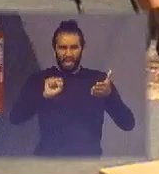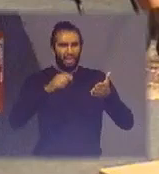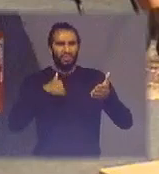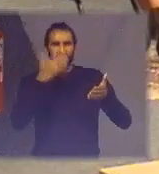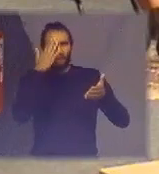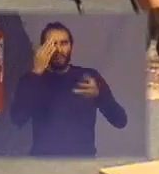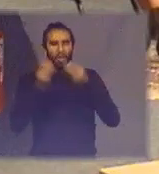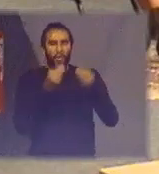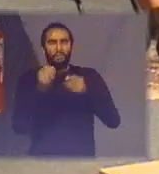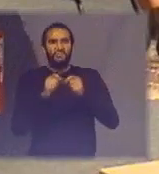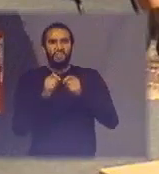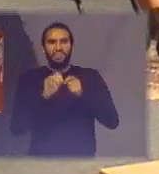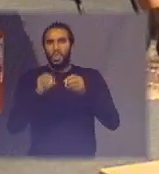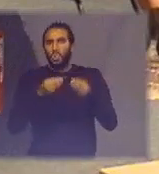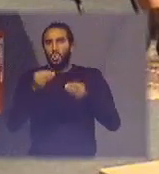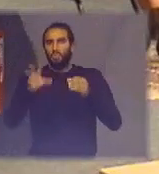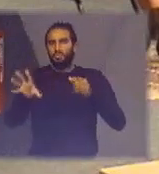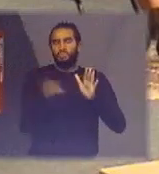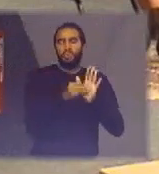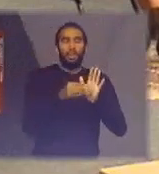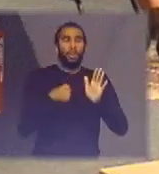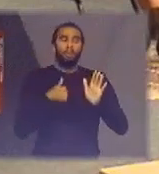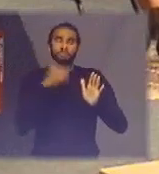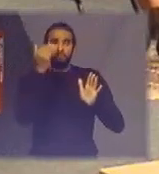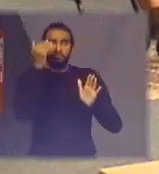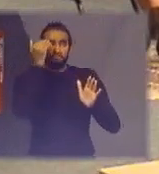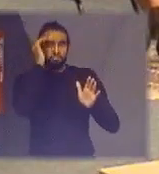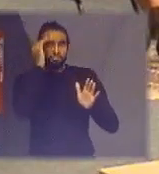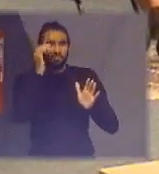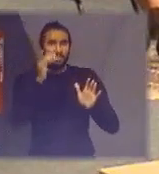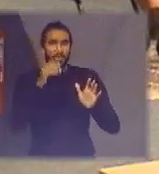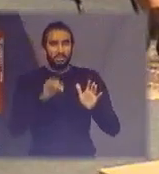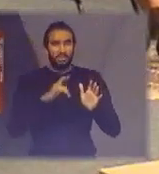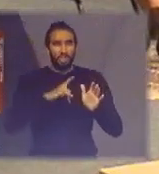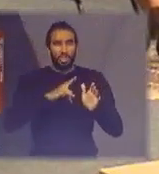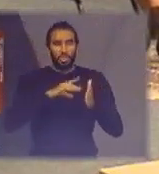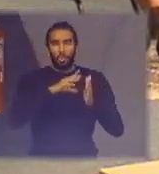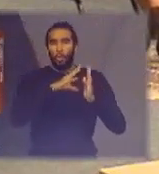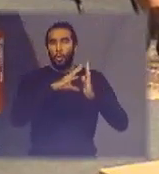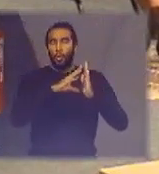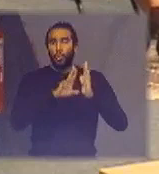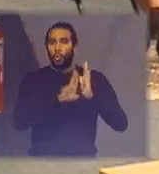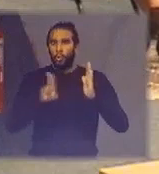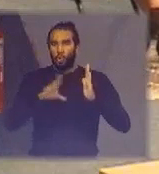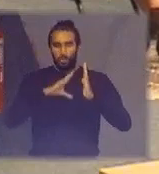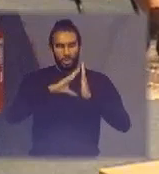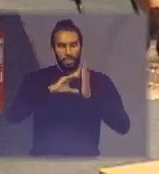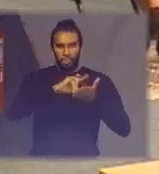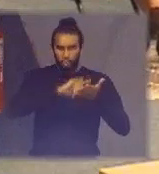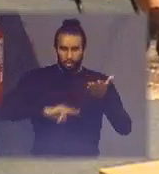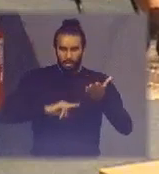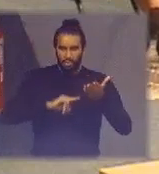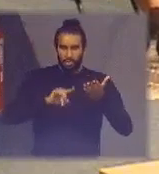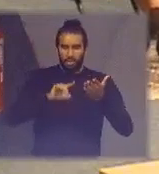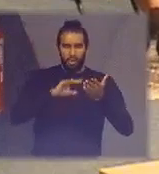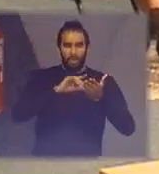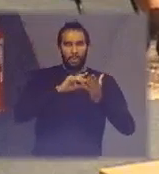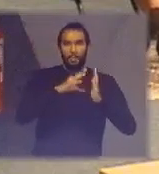foi colocado mas eu até indico então quem tiver interesse em modelo de negócio o Sebrae tem uma cartilha para resíduo eletrônico